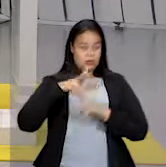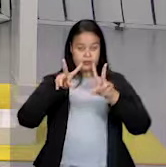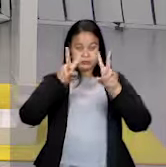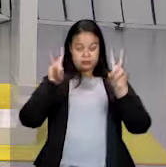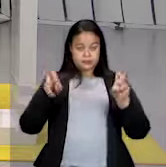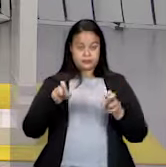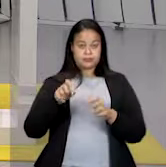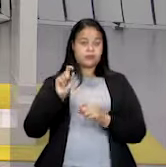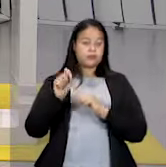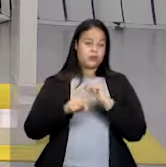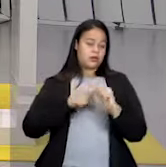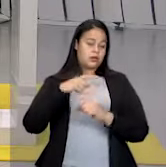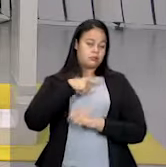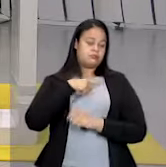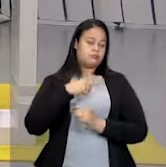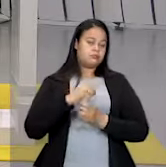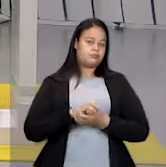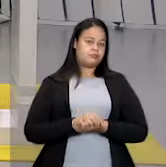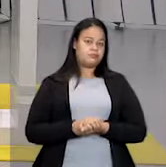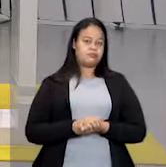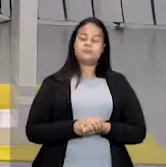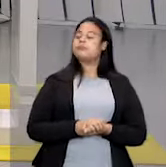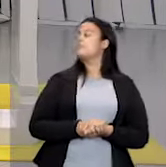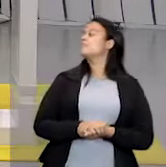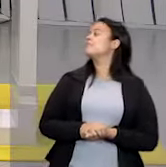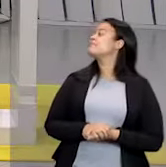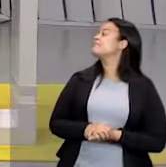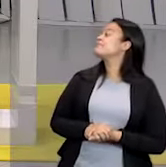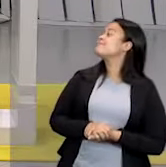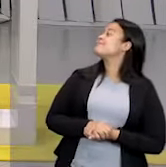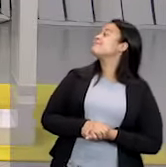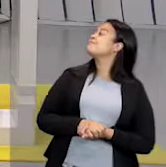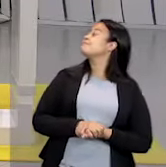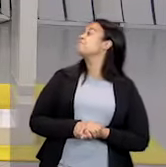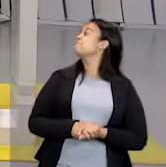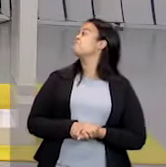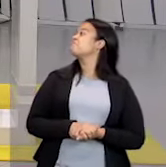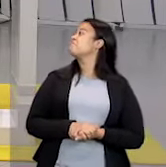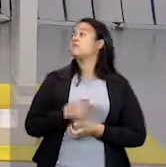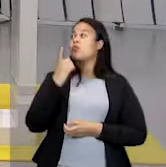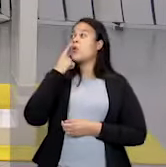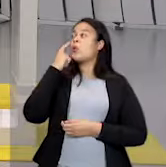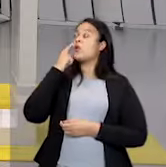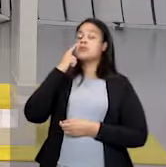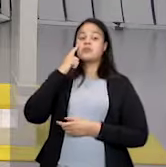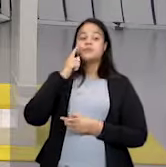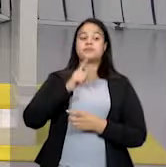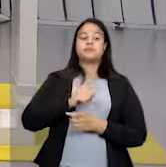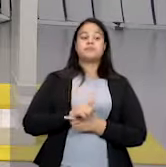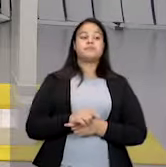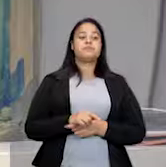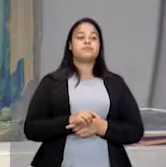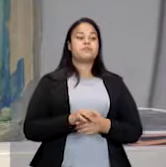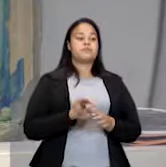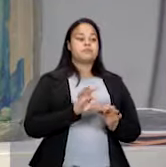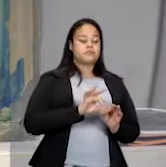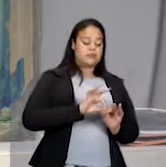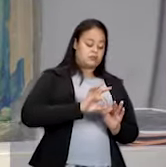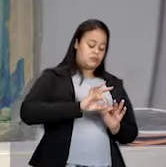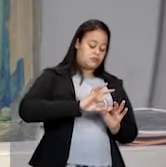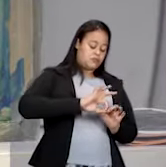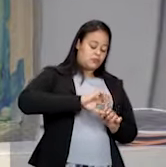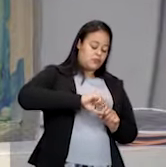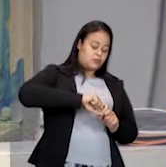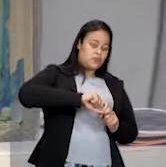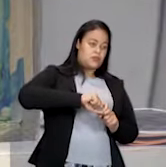aqui a gente tem um pedacinho aqui, dá para vocês verem, tá vendo? gente estica, no meu